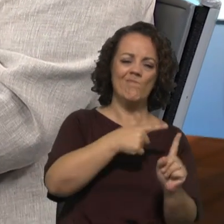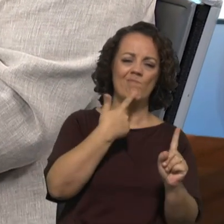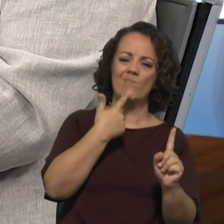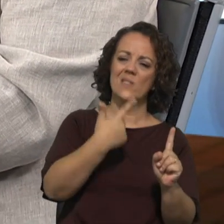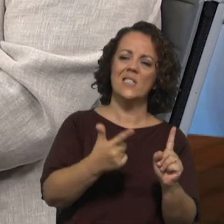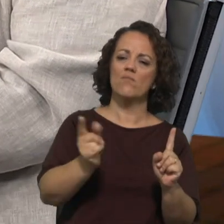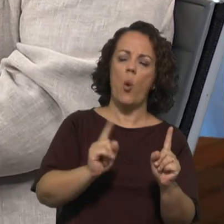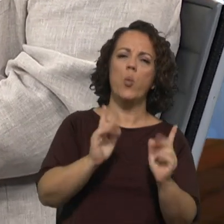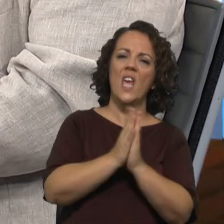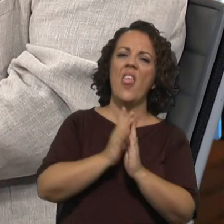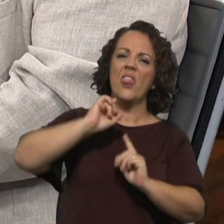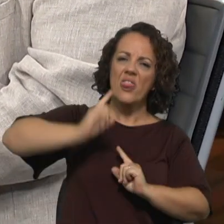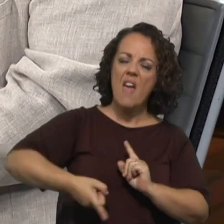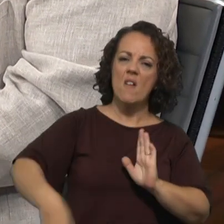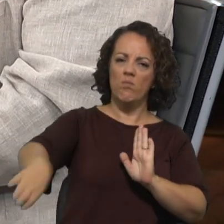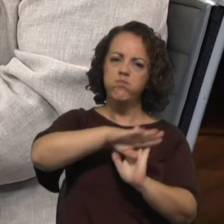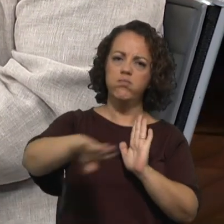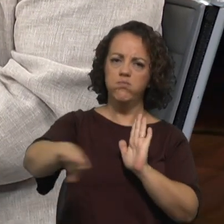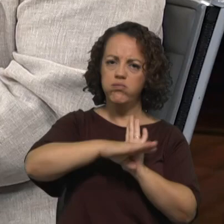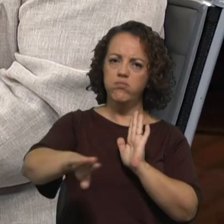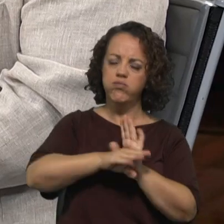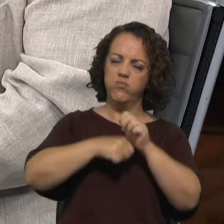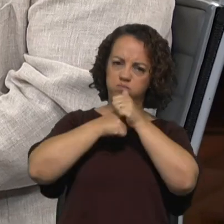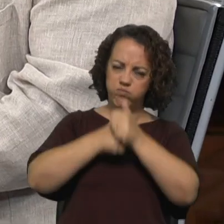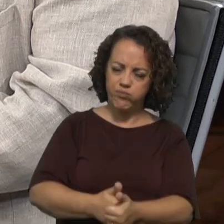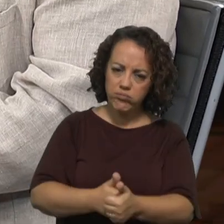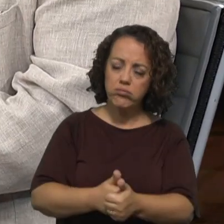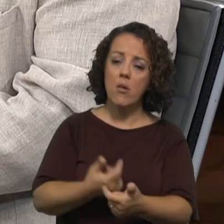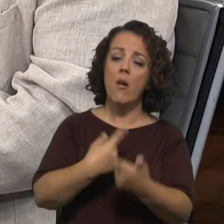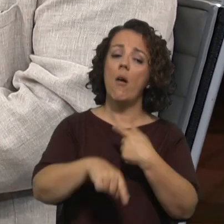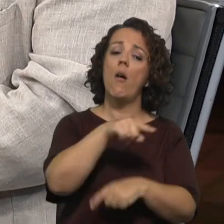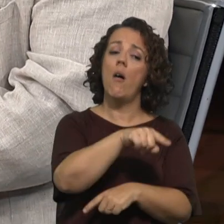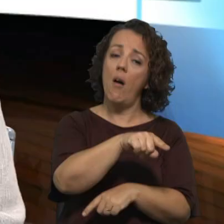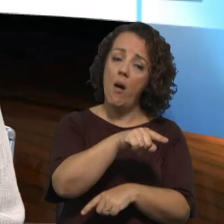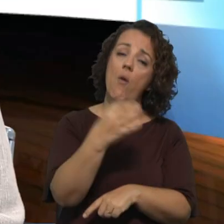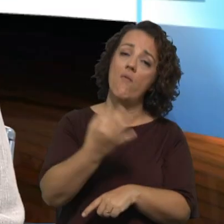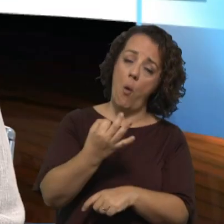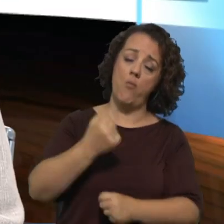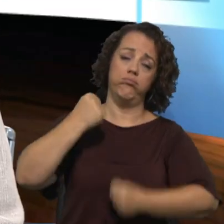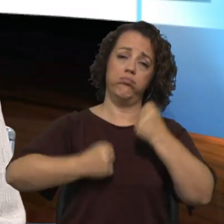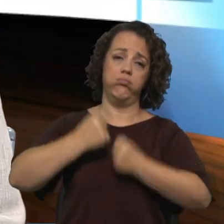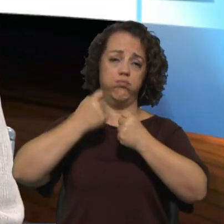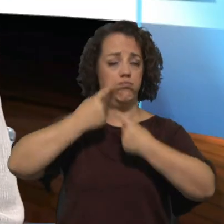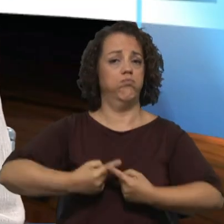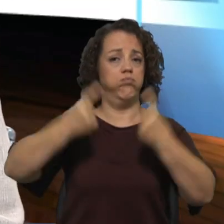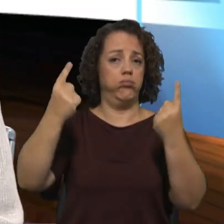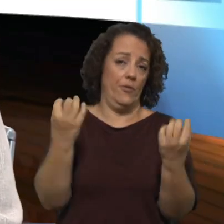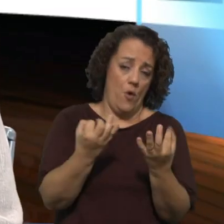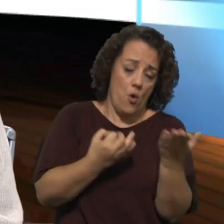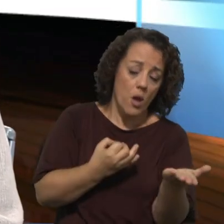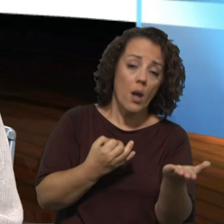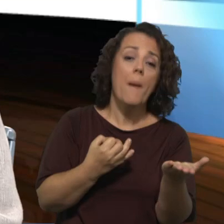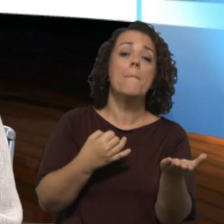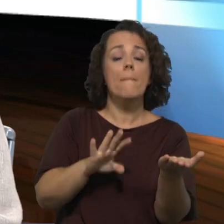da vida da igreja, que também se mobilizaram para fazer ouvir a sua voz neste sino e que também vão